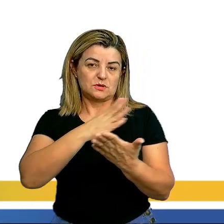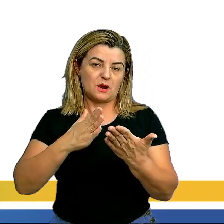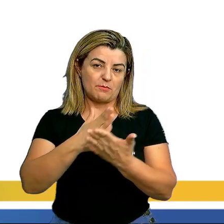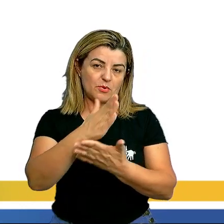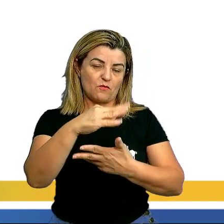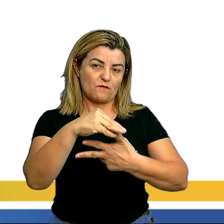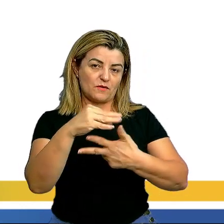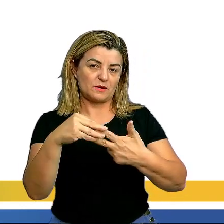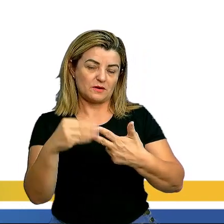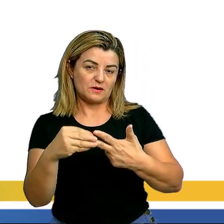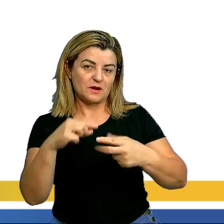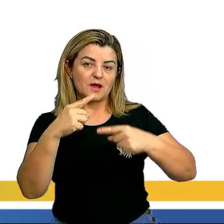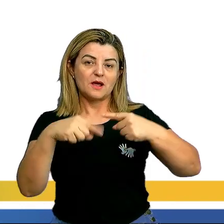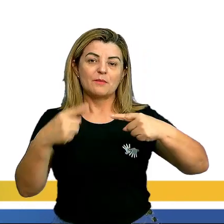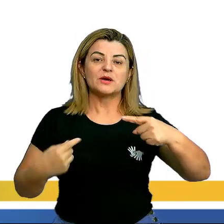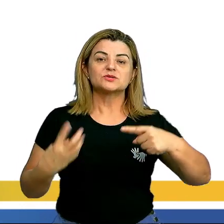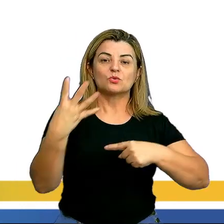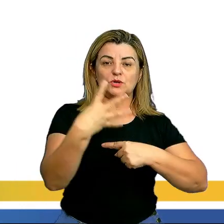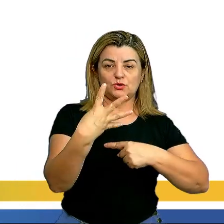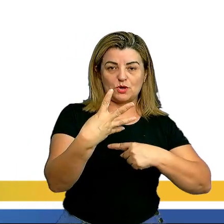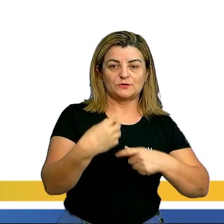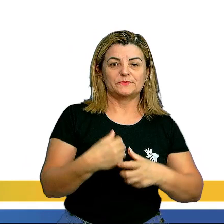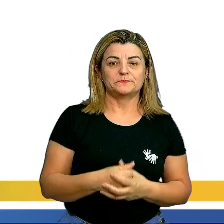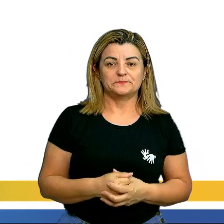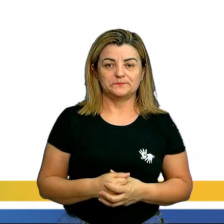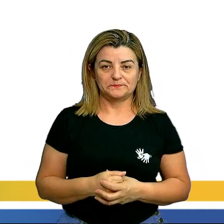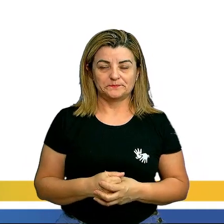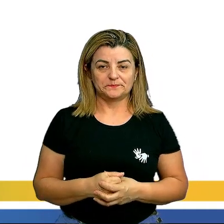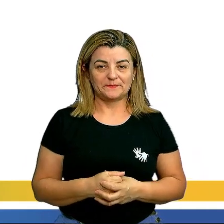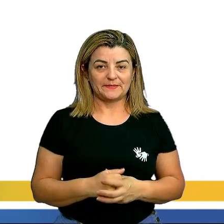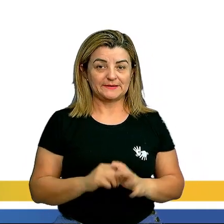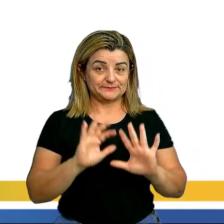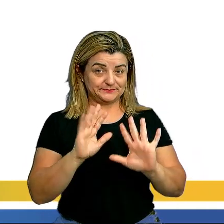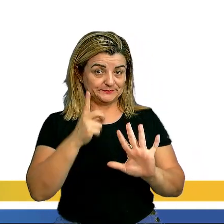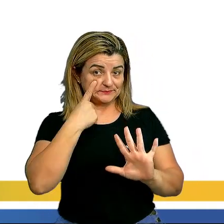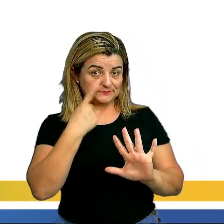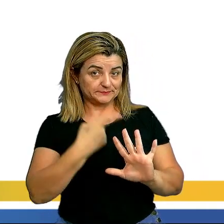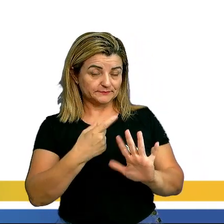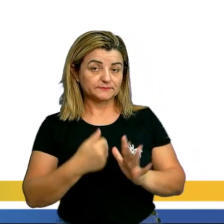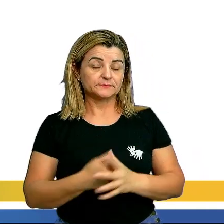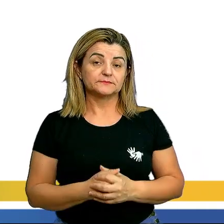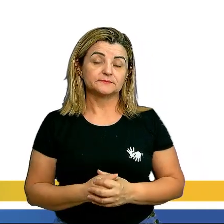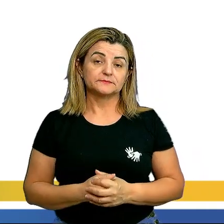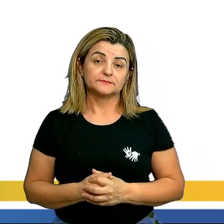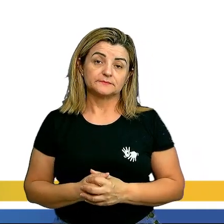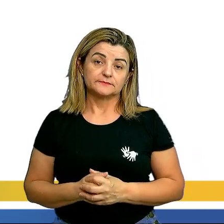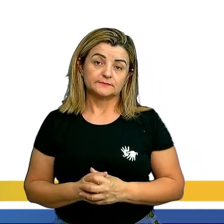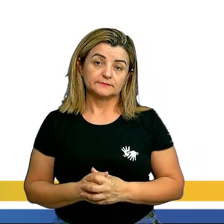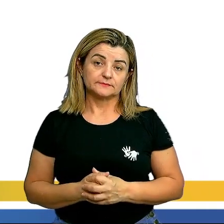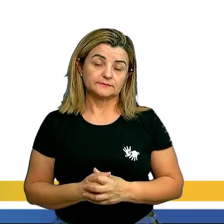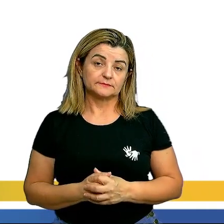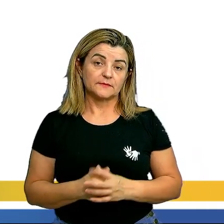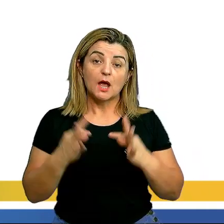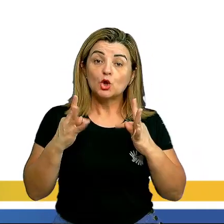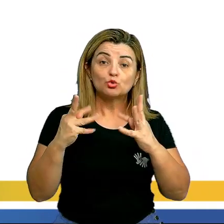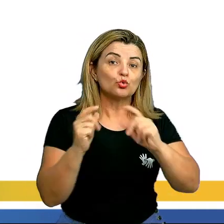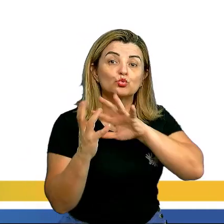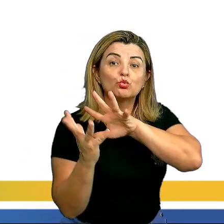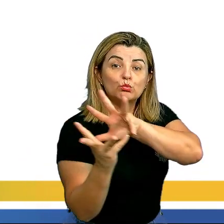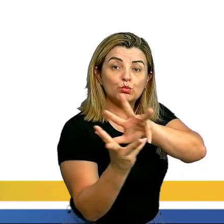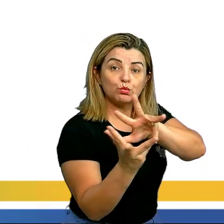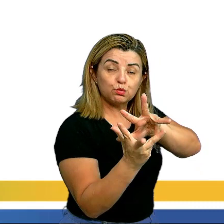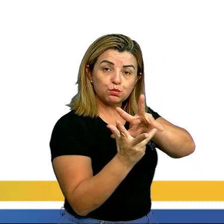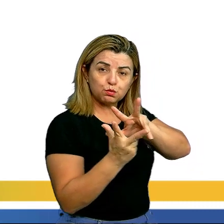a prova Enem, na página 44. Diz o seguinte, a questão. Então, todo o mundo,